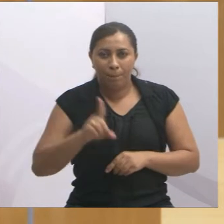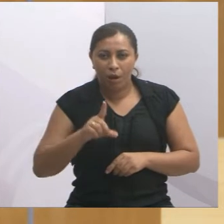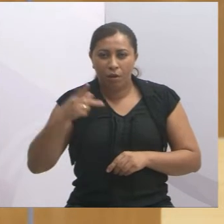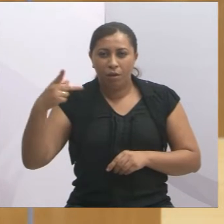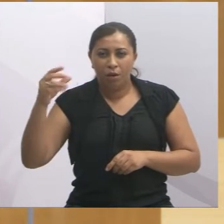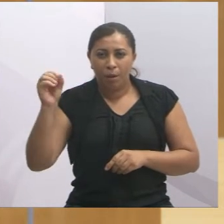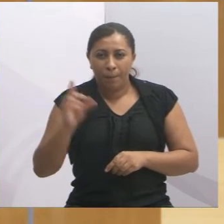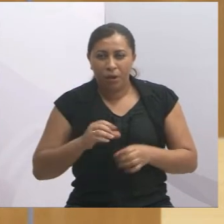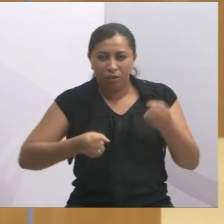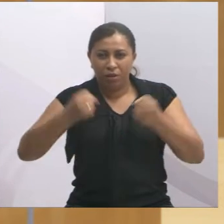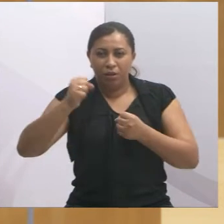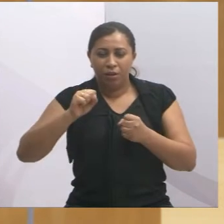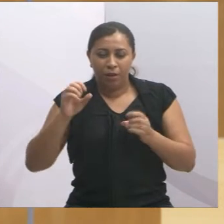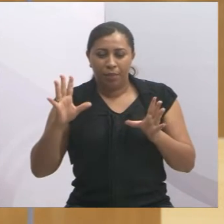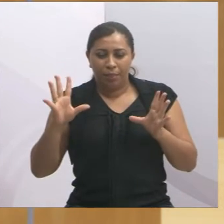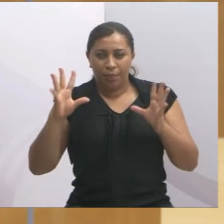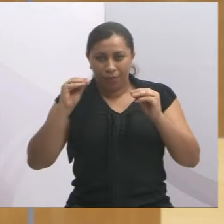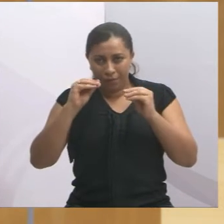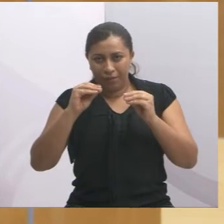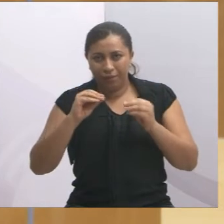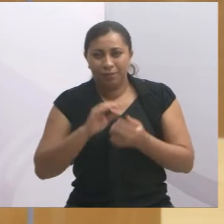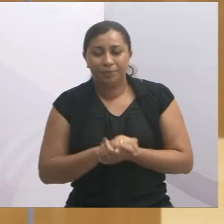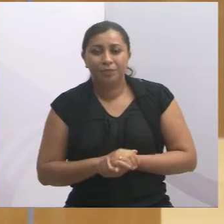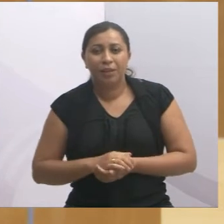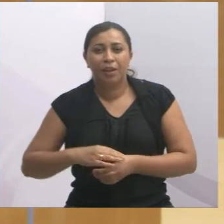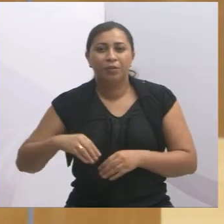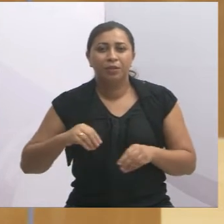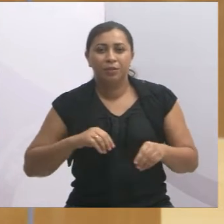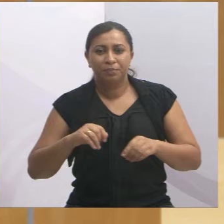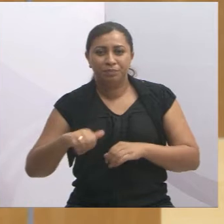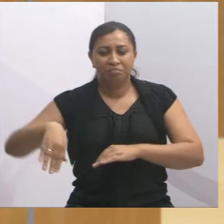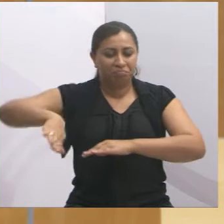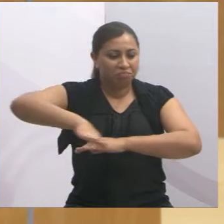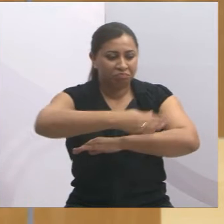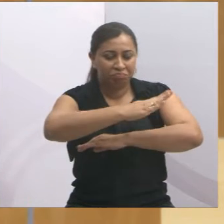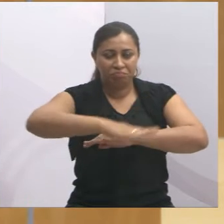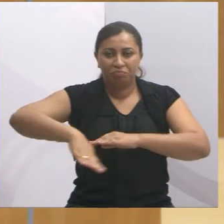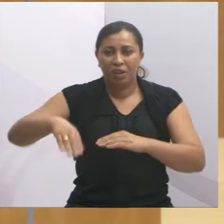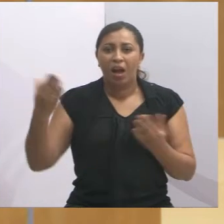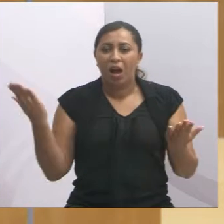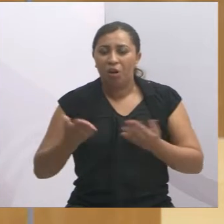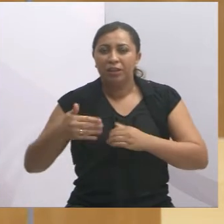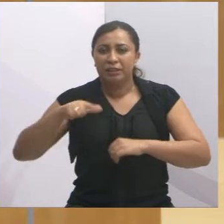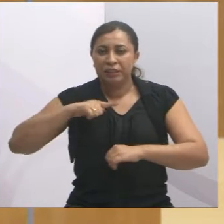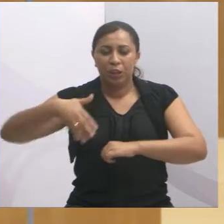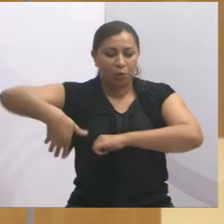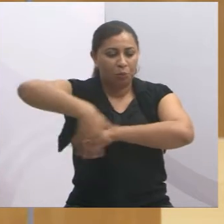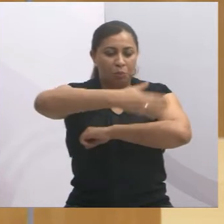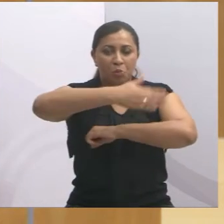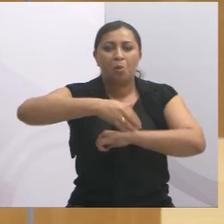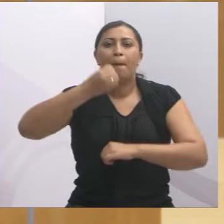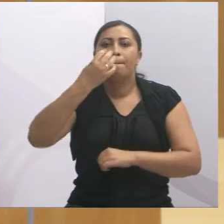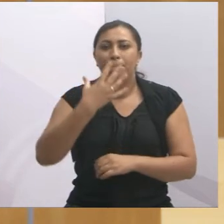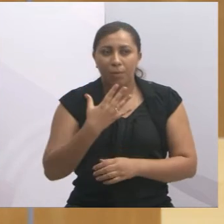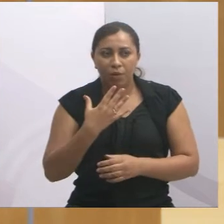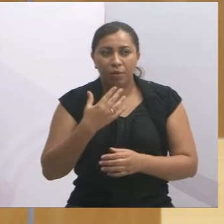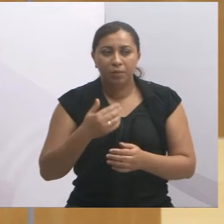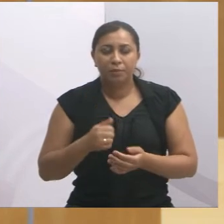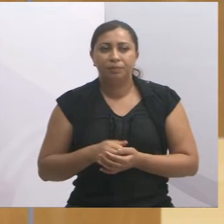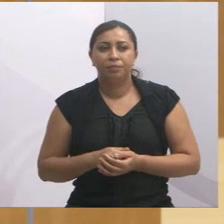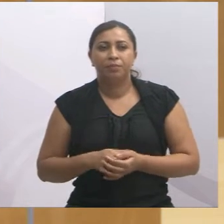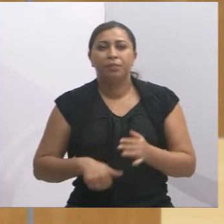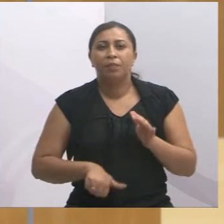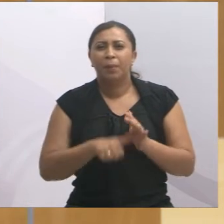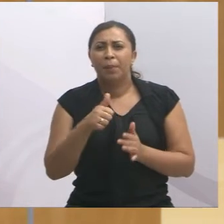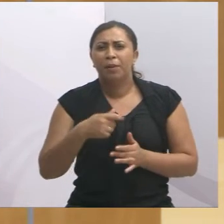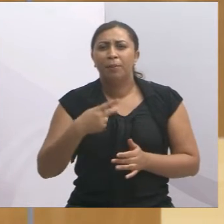e ele falou, não, vamos asfaltar, asfaltou, asfaltou o primeiro de maio, garapés, o primeiro bairro que o Isaías asfaltou, foi o